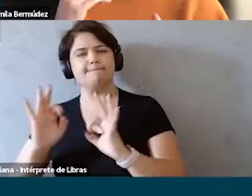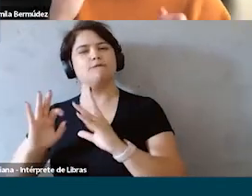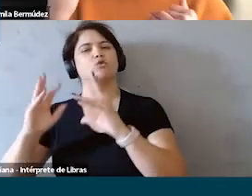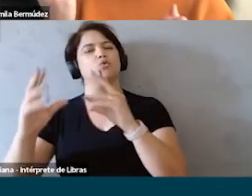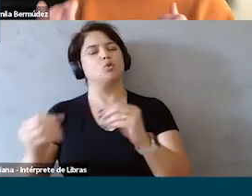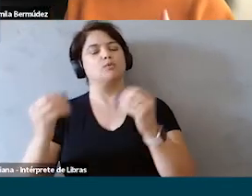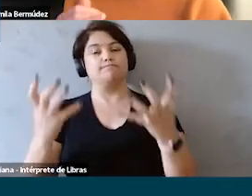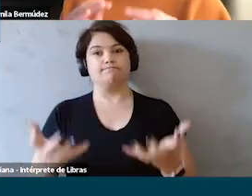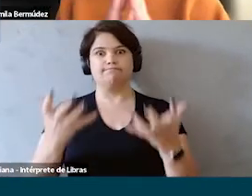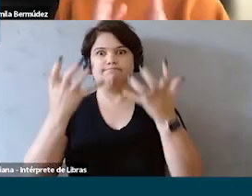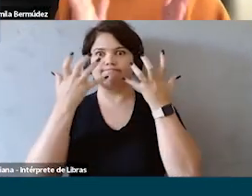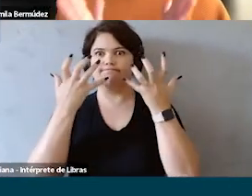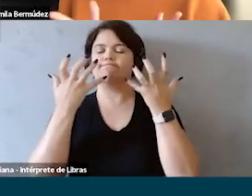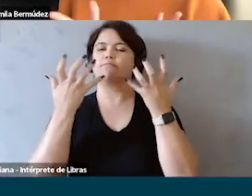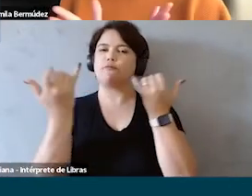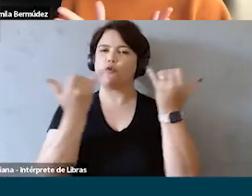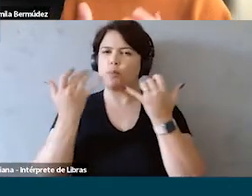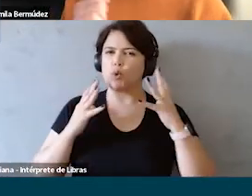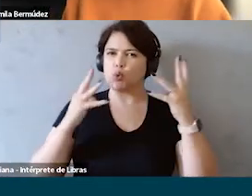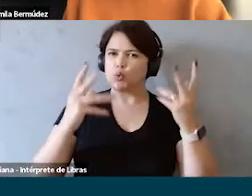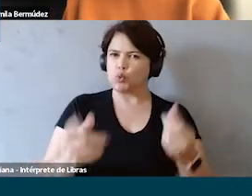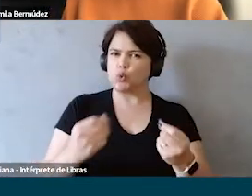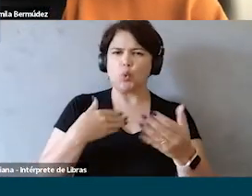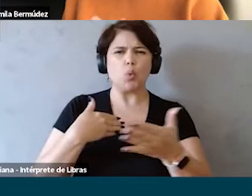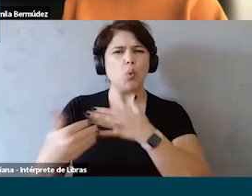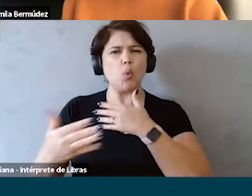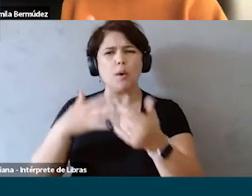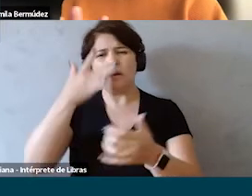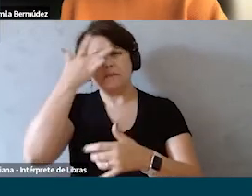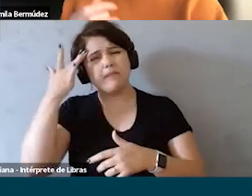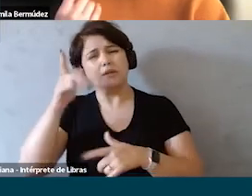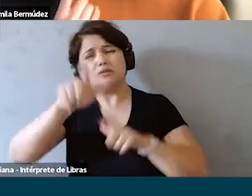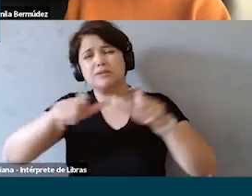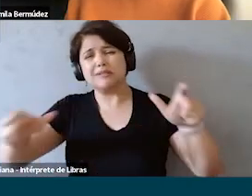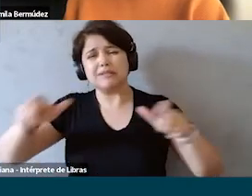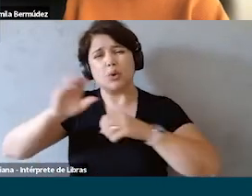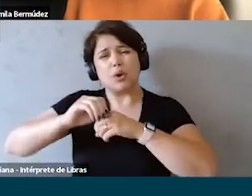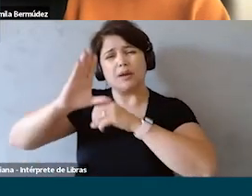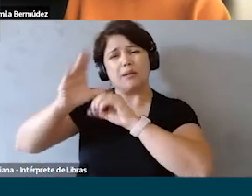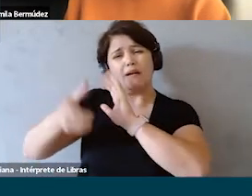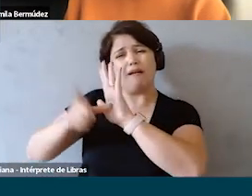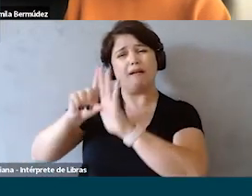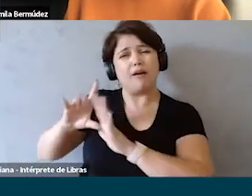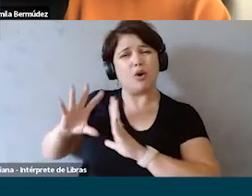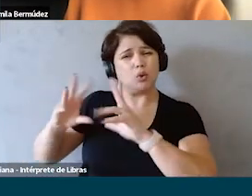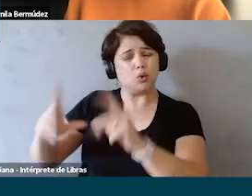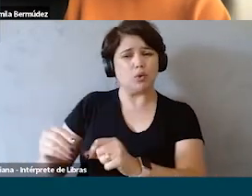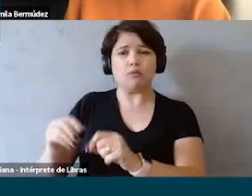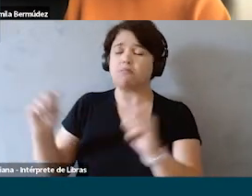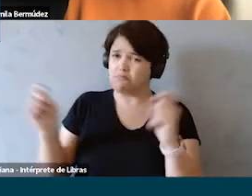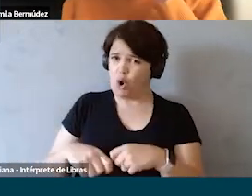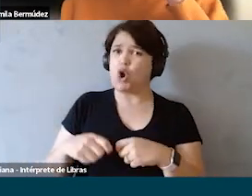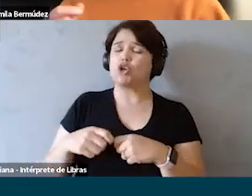escala, um infográfico robusto, com todas as informações, faz com que qualquer pessoa, tendo ela conhecimento prévio ou não do projeto, possa consumir as